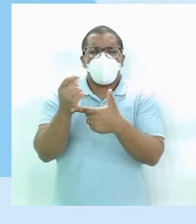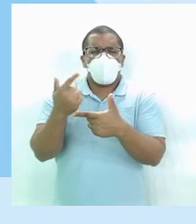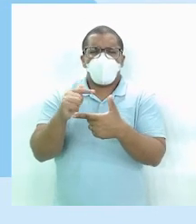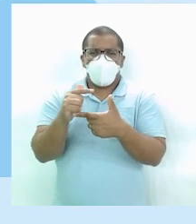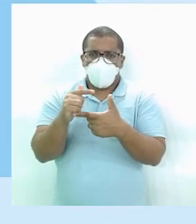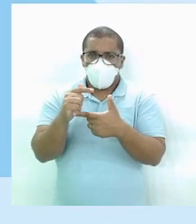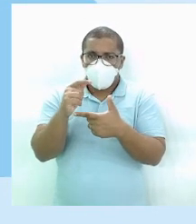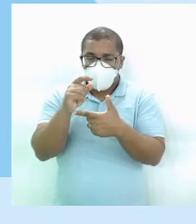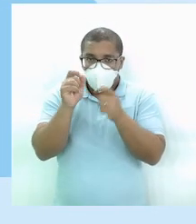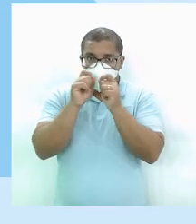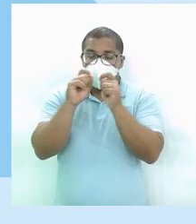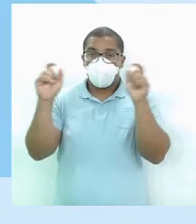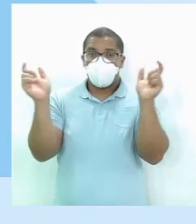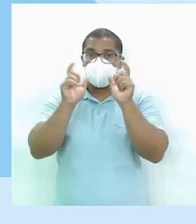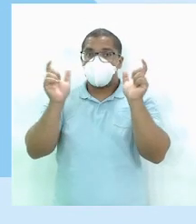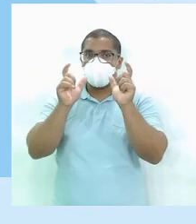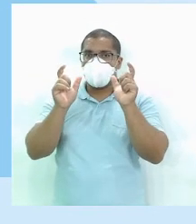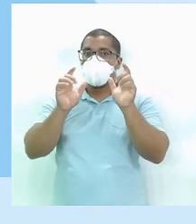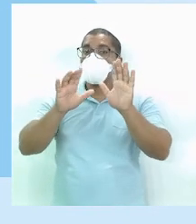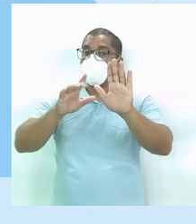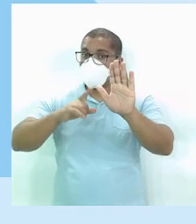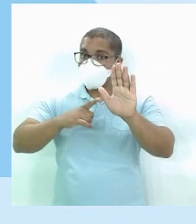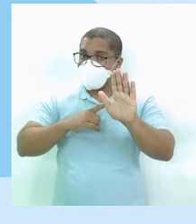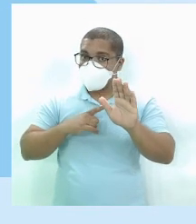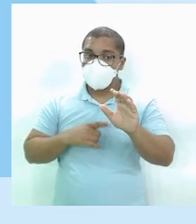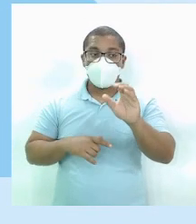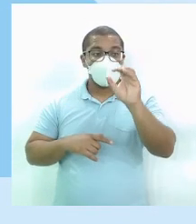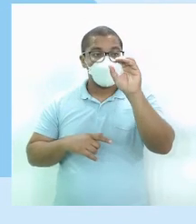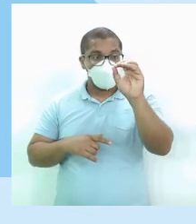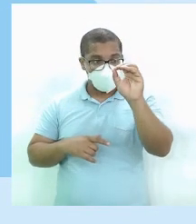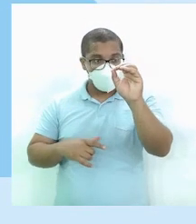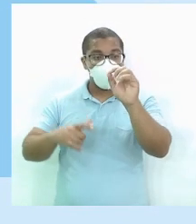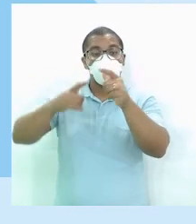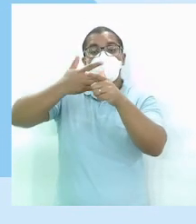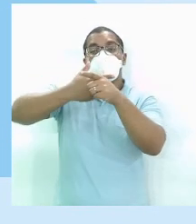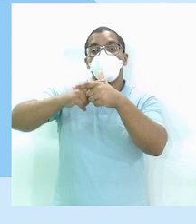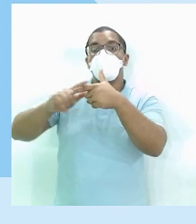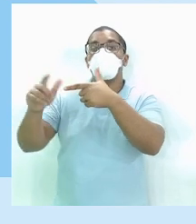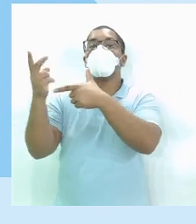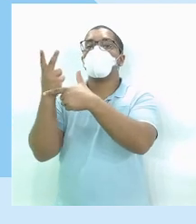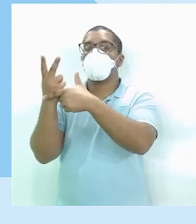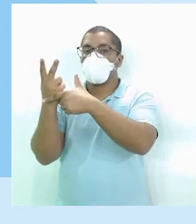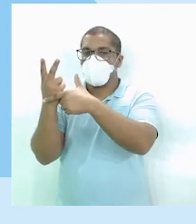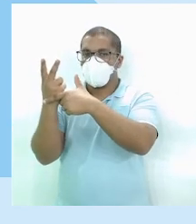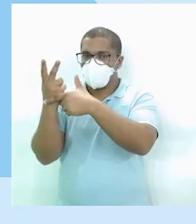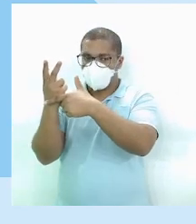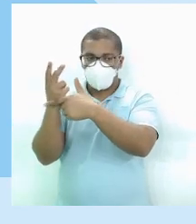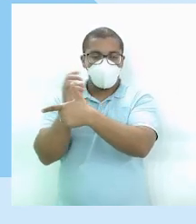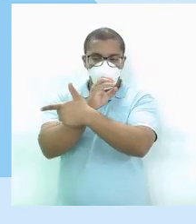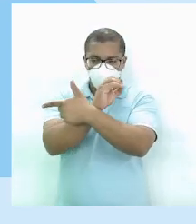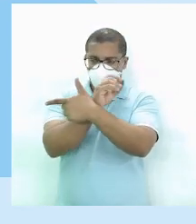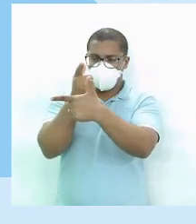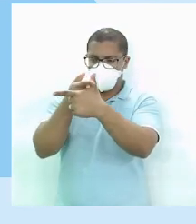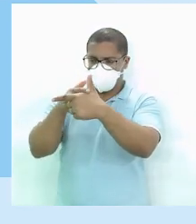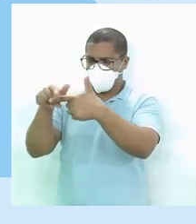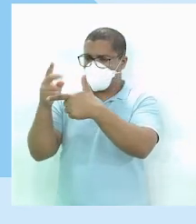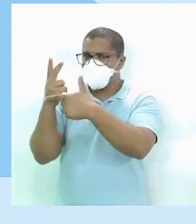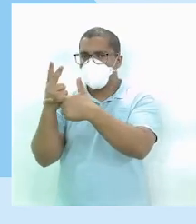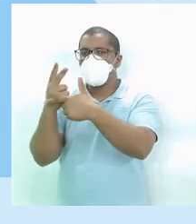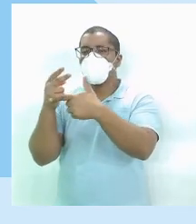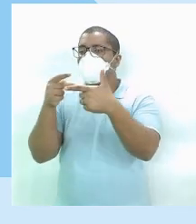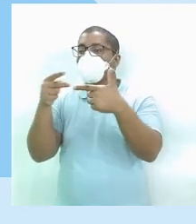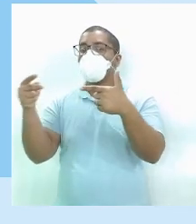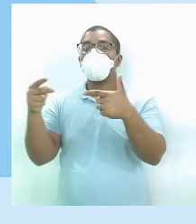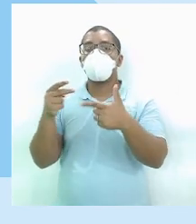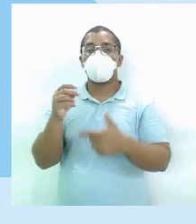Se liga aí Existe Zero Dividido por dois Ok? Que vai dar zero Zero